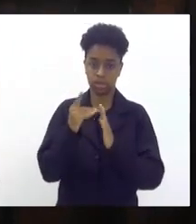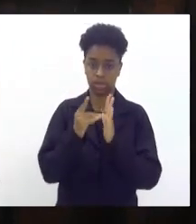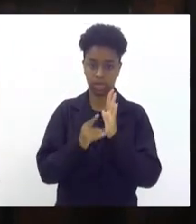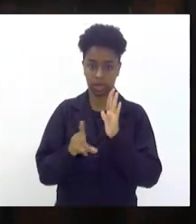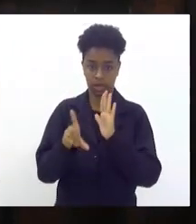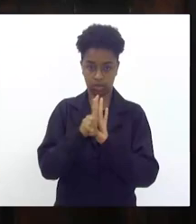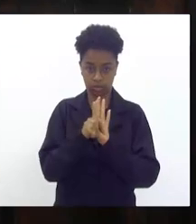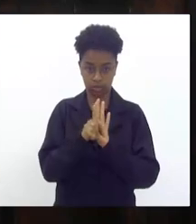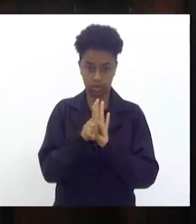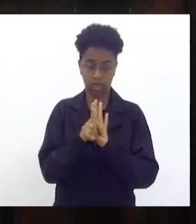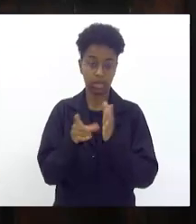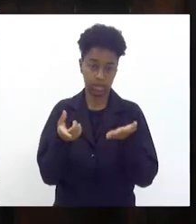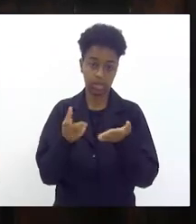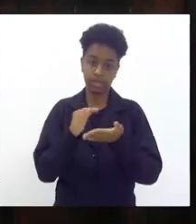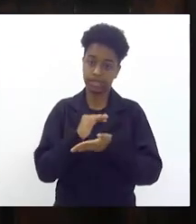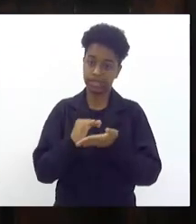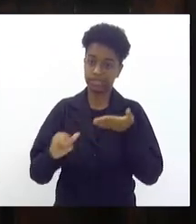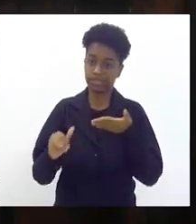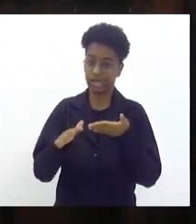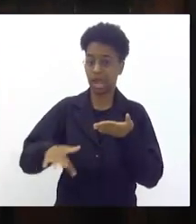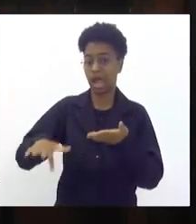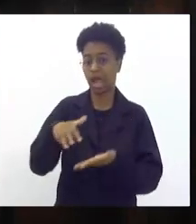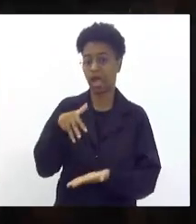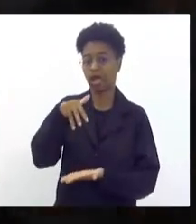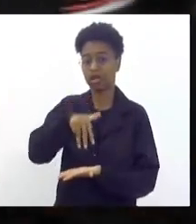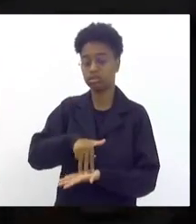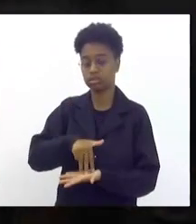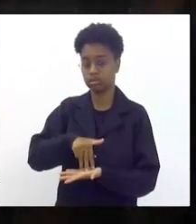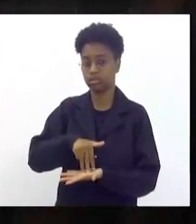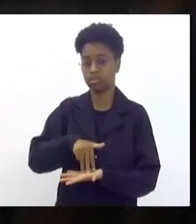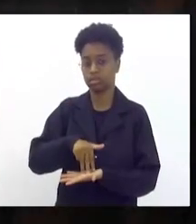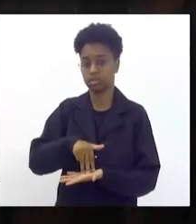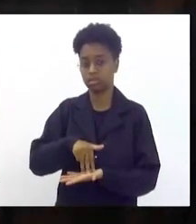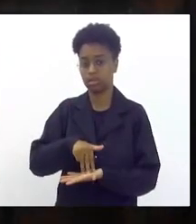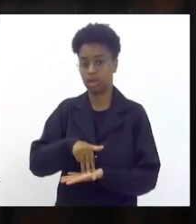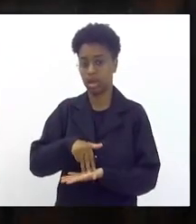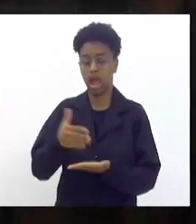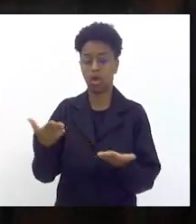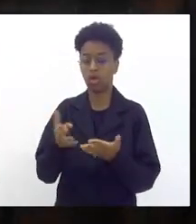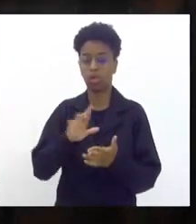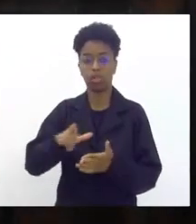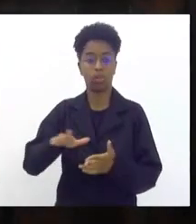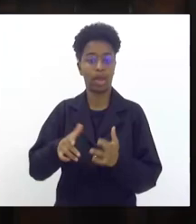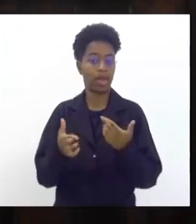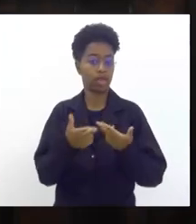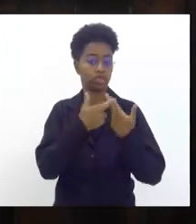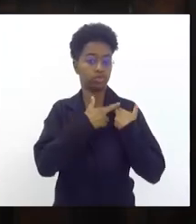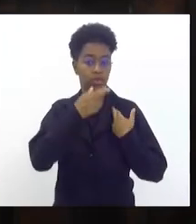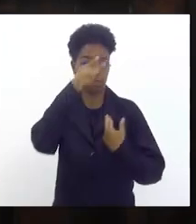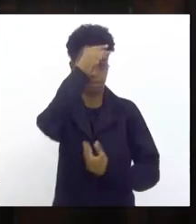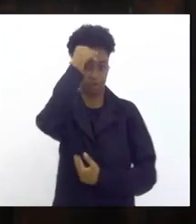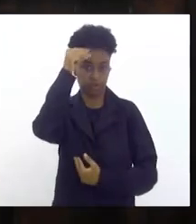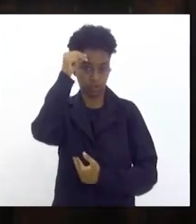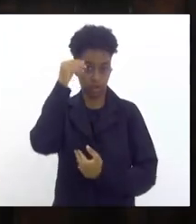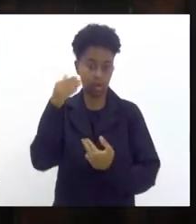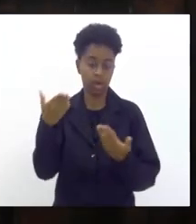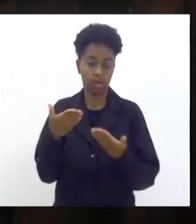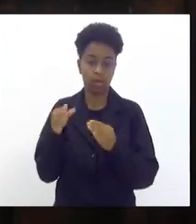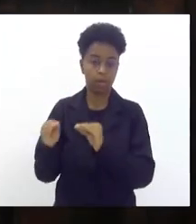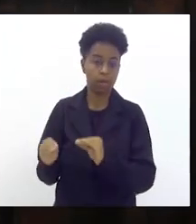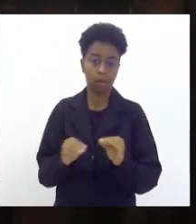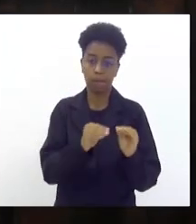não mais essa área do sambódromo fica sob o domínio da prefeitura do Rio de Janeiro e passa